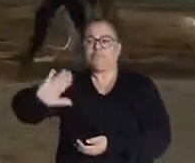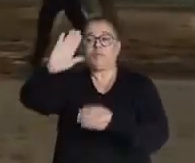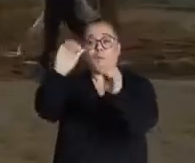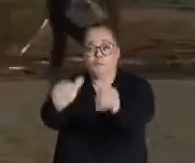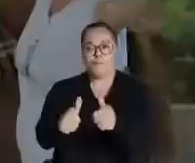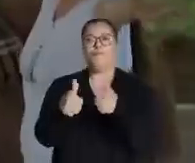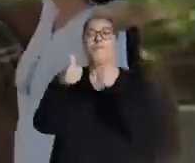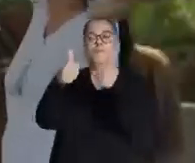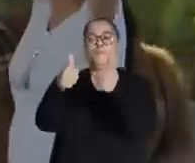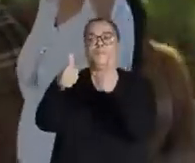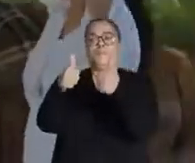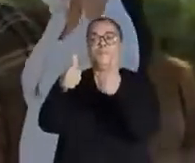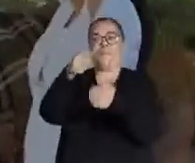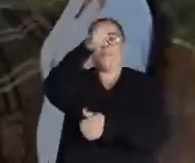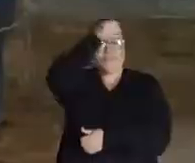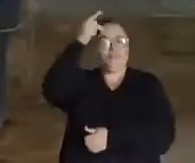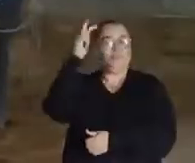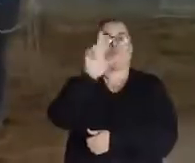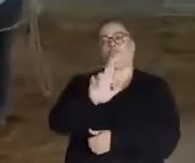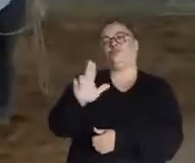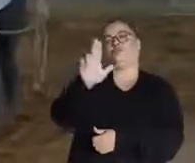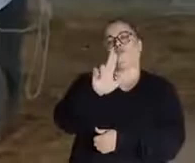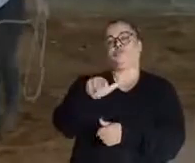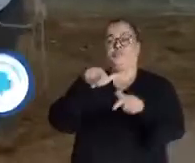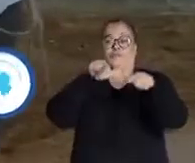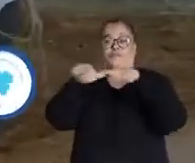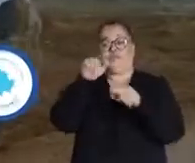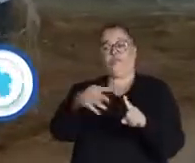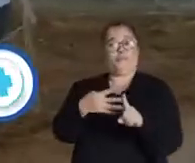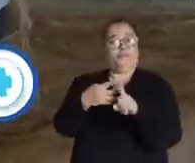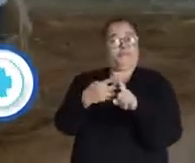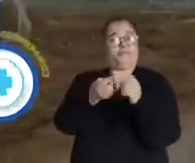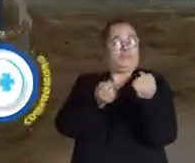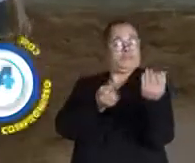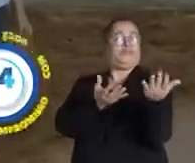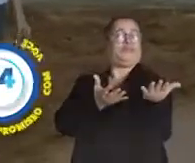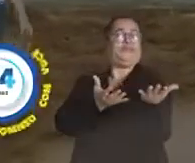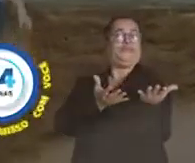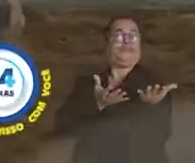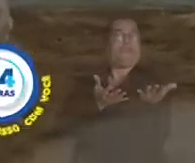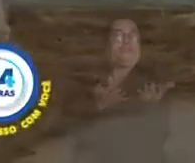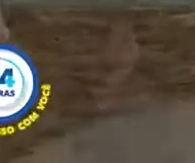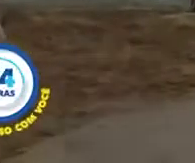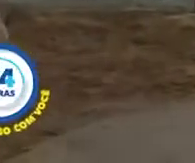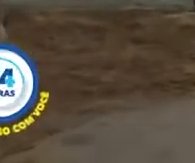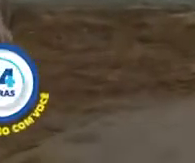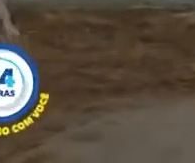melhora para todo mundo. Prefeitura de Uberlândia. Fazer mais, fazer bem. Prefeitura